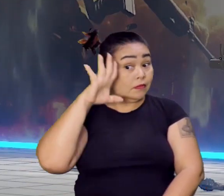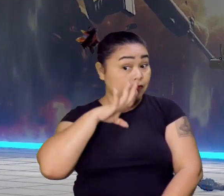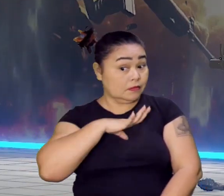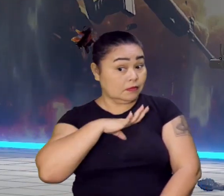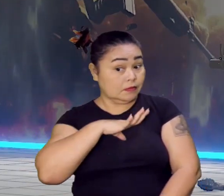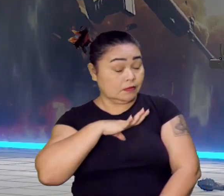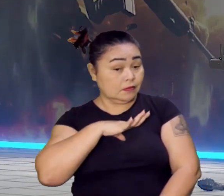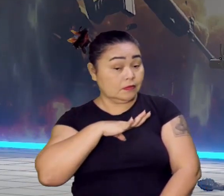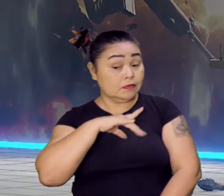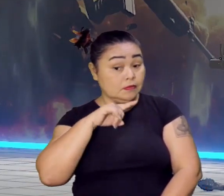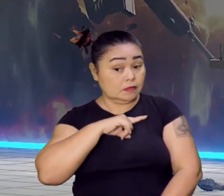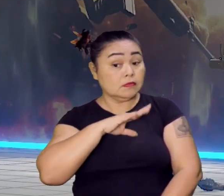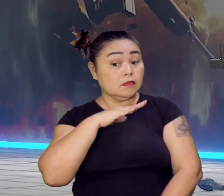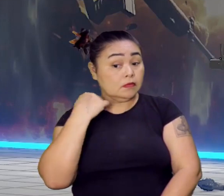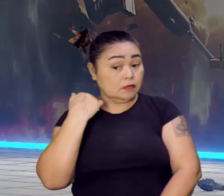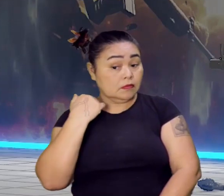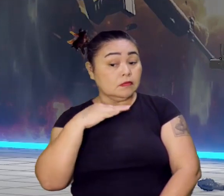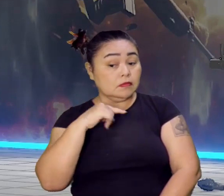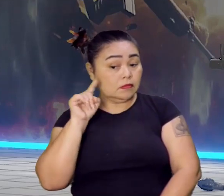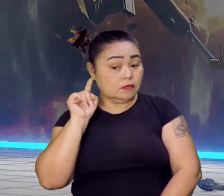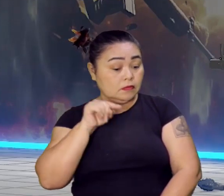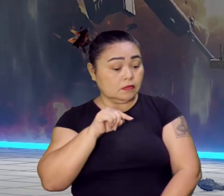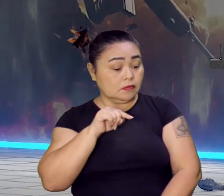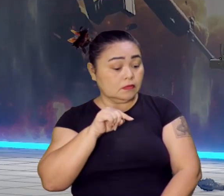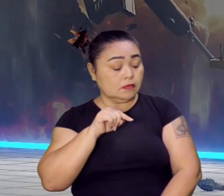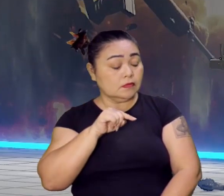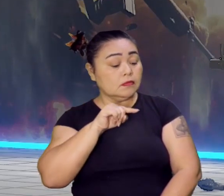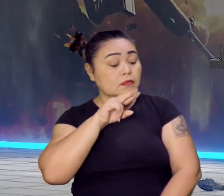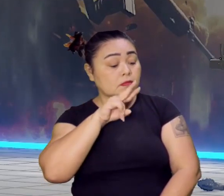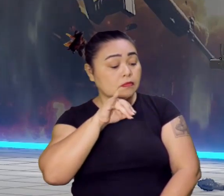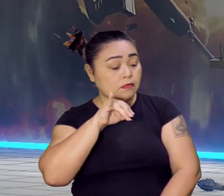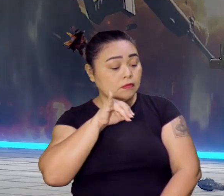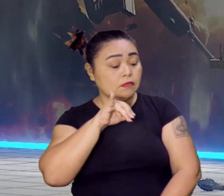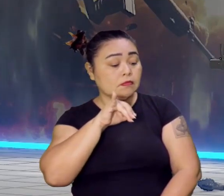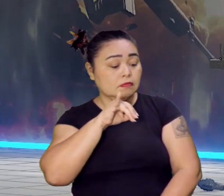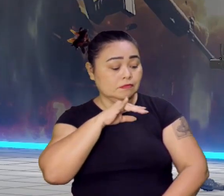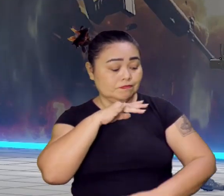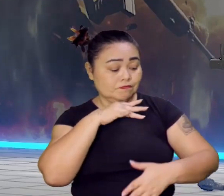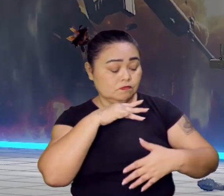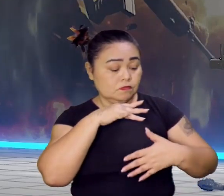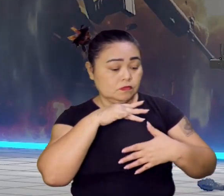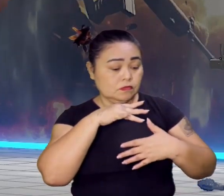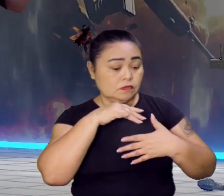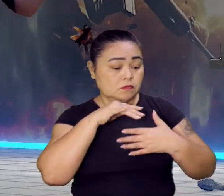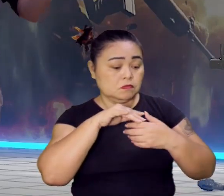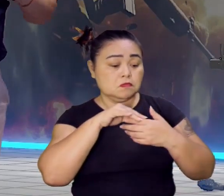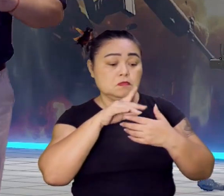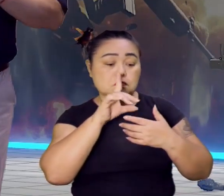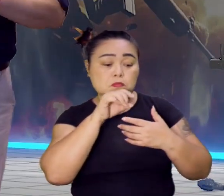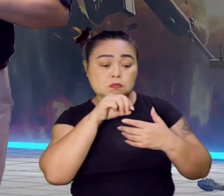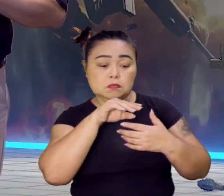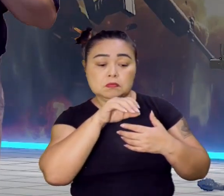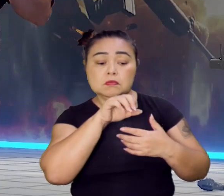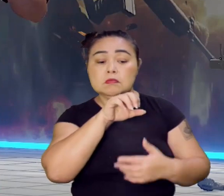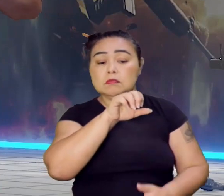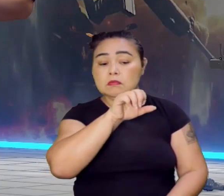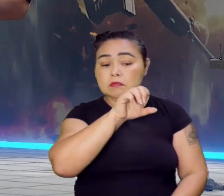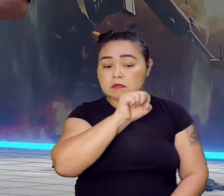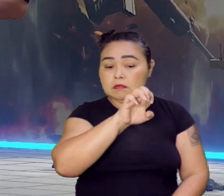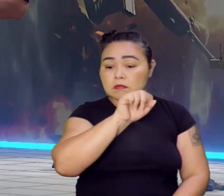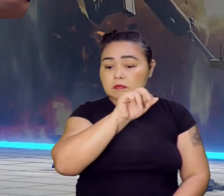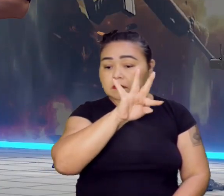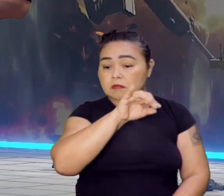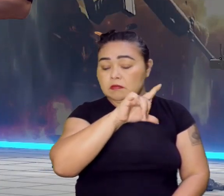A morte do rei de Portugal vai deixar a morte lá de Dom Sebastião, que desaparece. Tio dele,